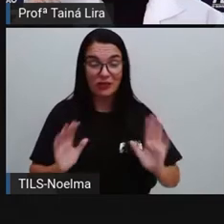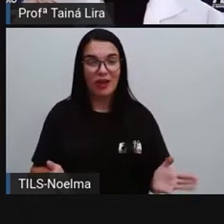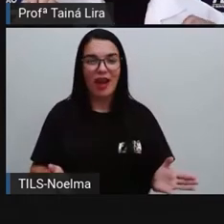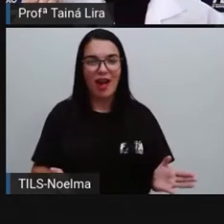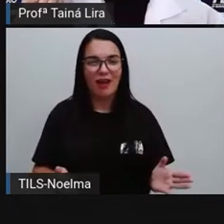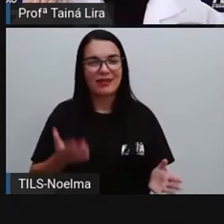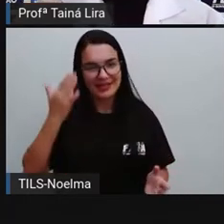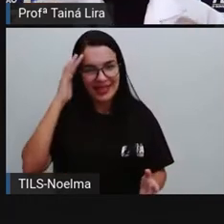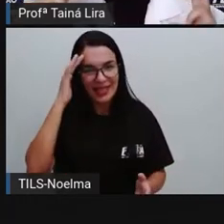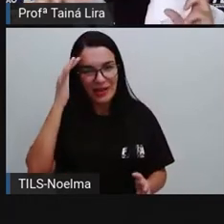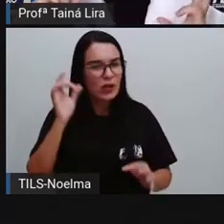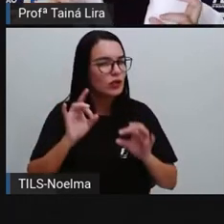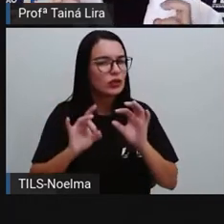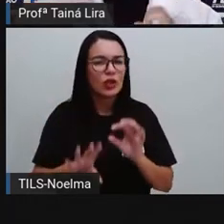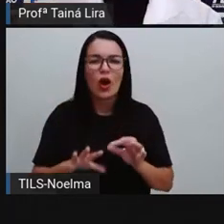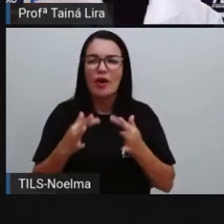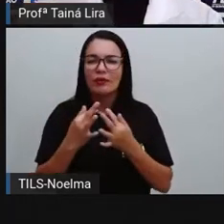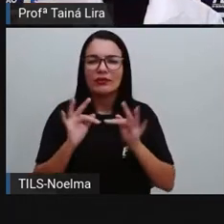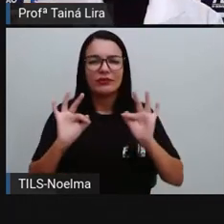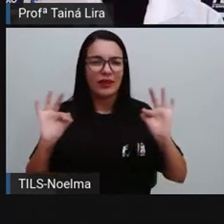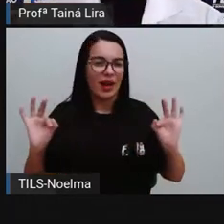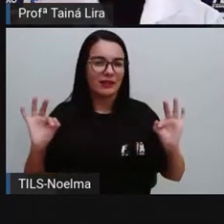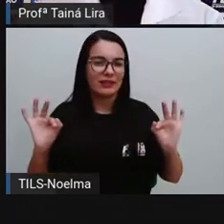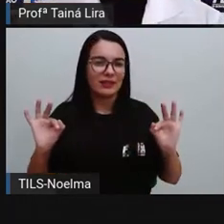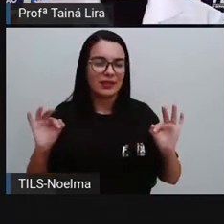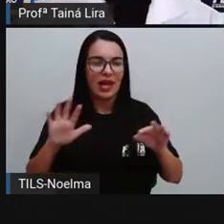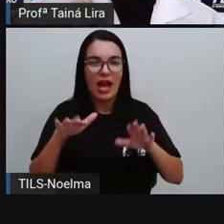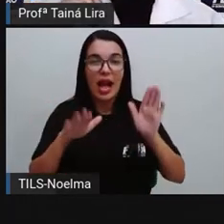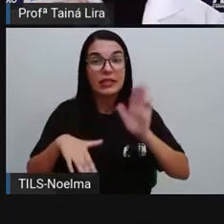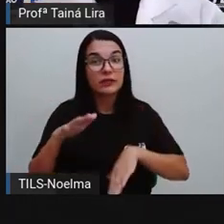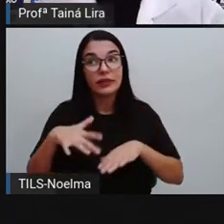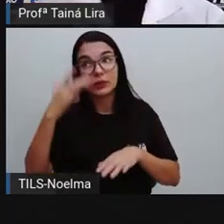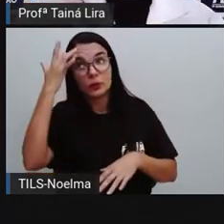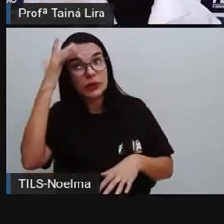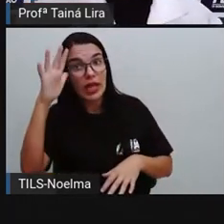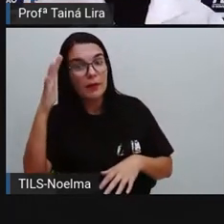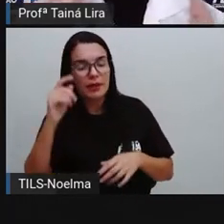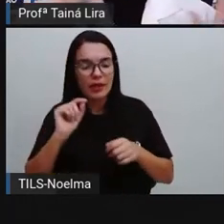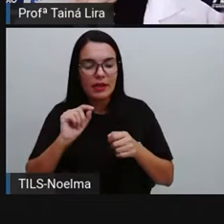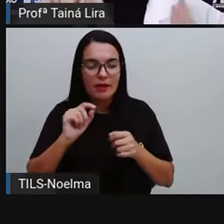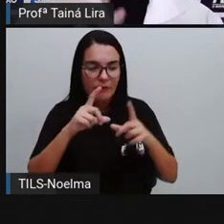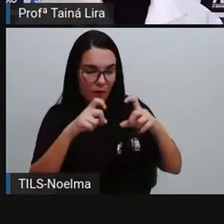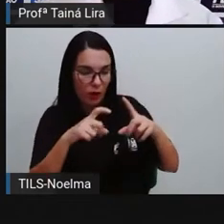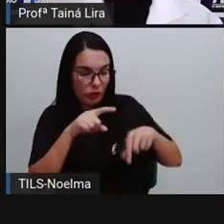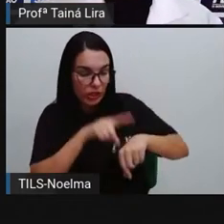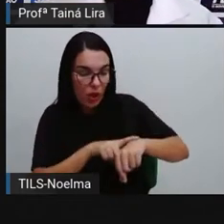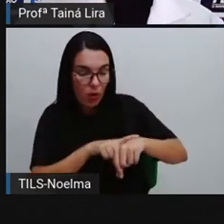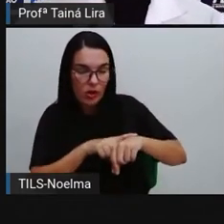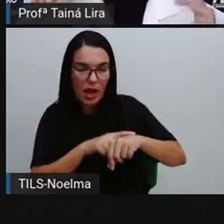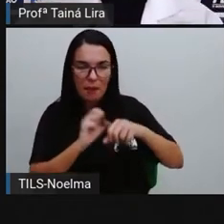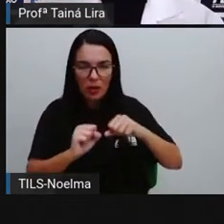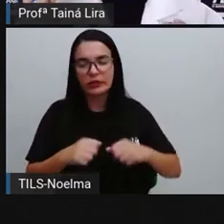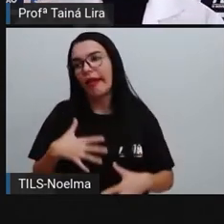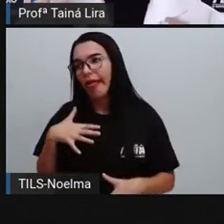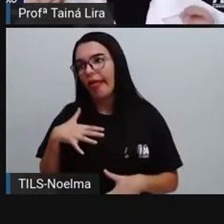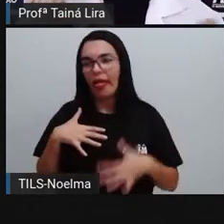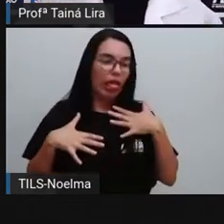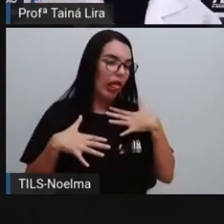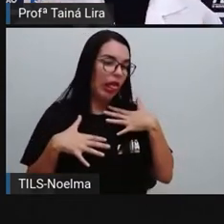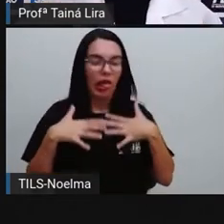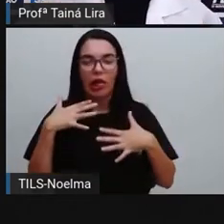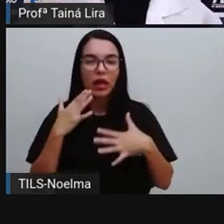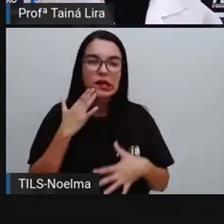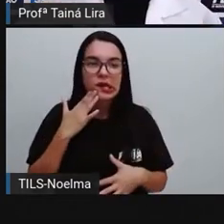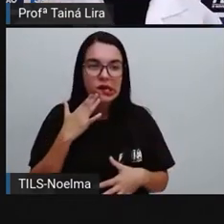Porque, às vezes, a gente não sabe que a pessoa já está batendo a foto. A gente se mexe. A foto sai tremida. Então, quando ela fala, olha o